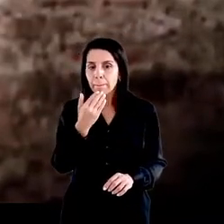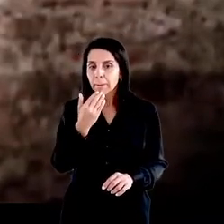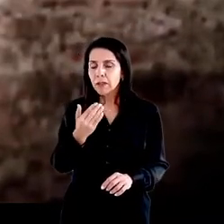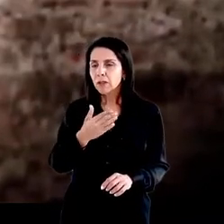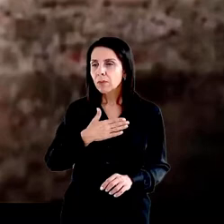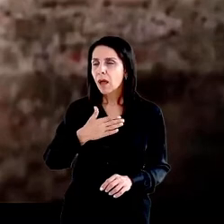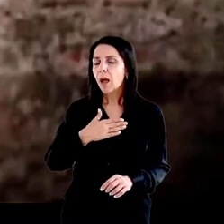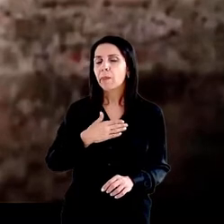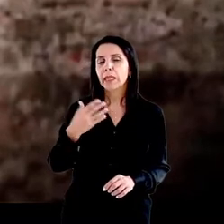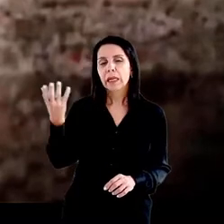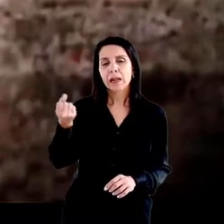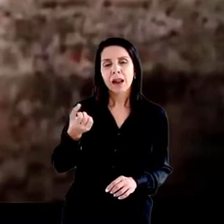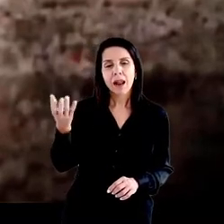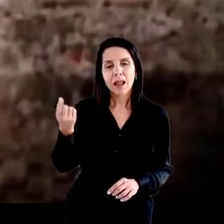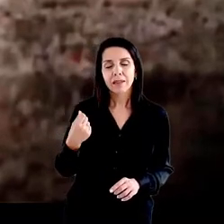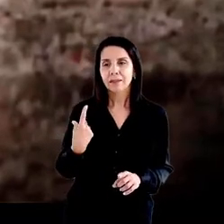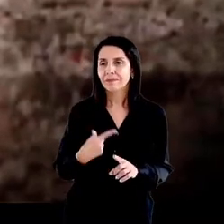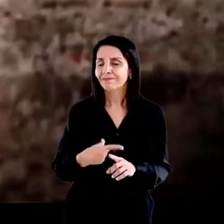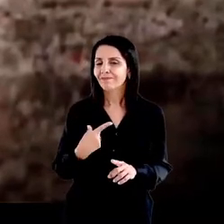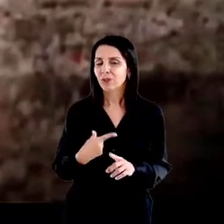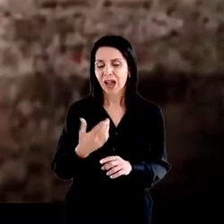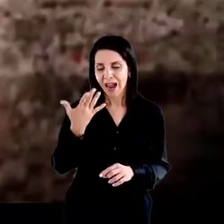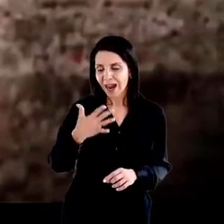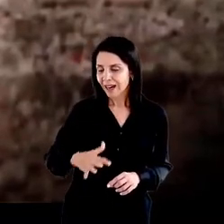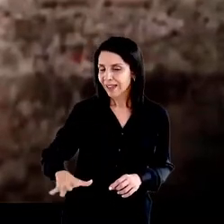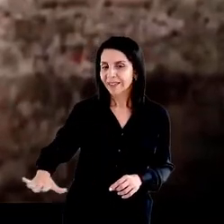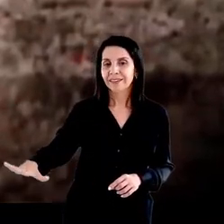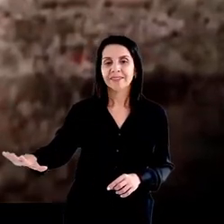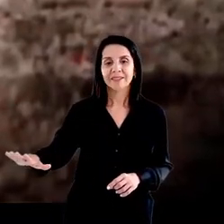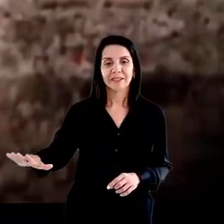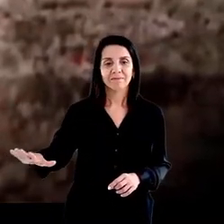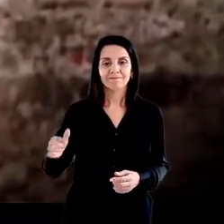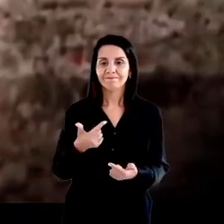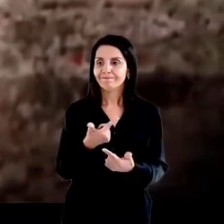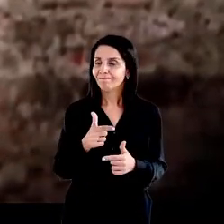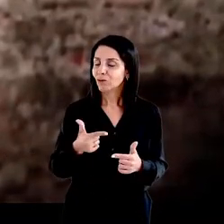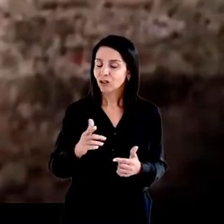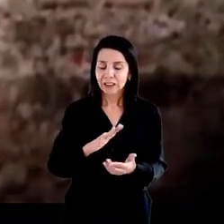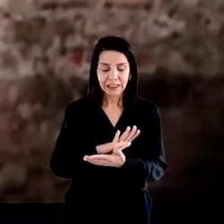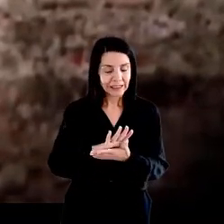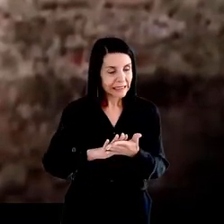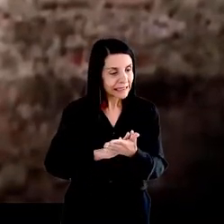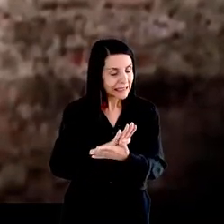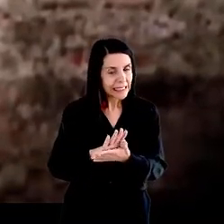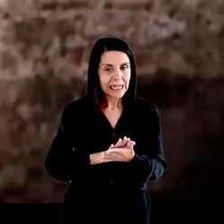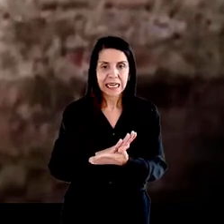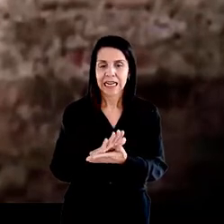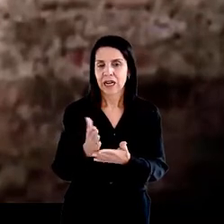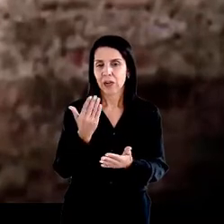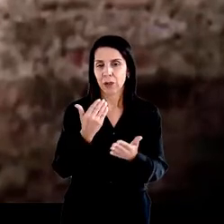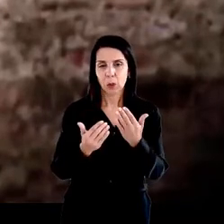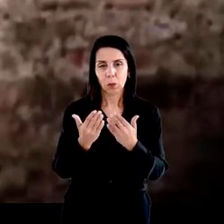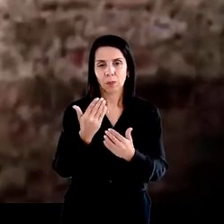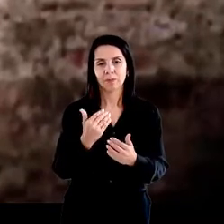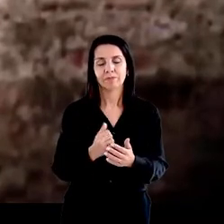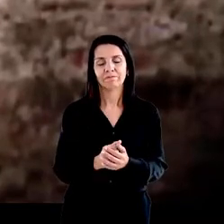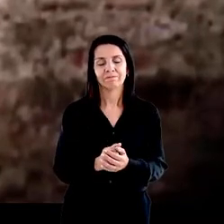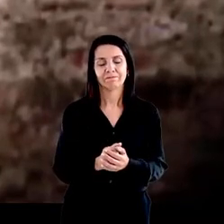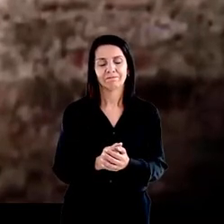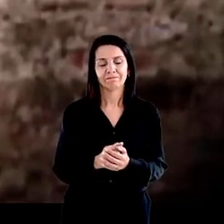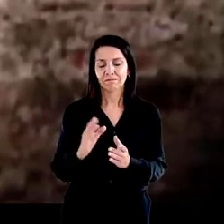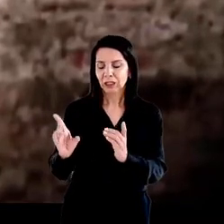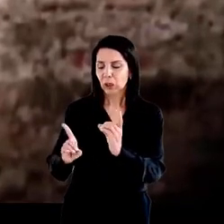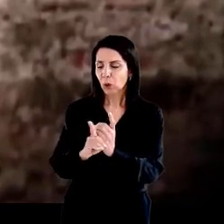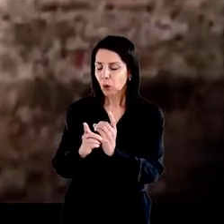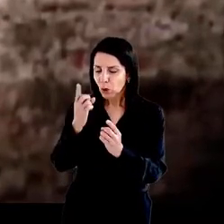porque aquela noite a criança não tinha um leite para fazer uma mamadeira. Chegou chorando, falou, dona Eulina, estou